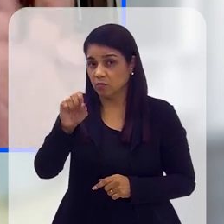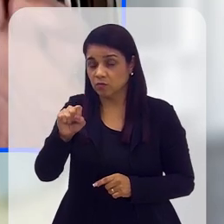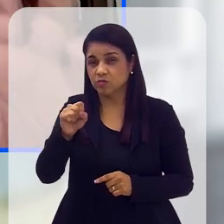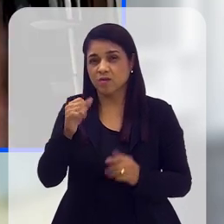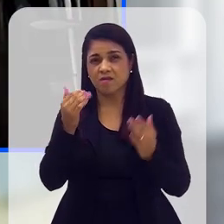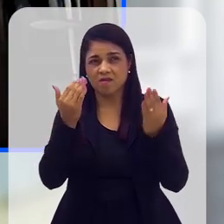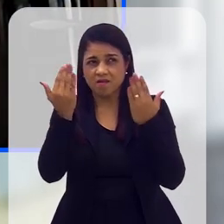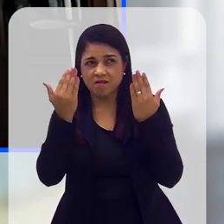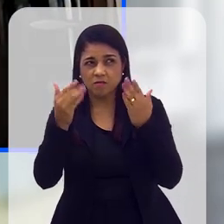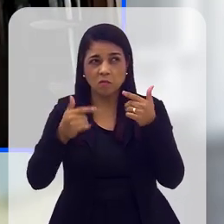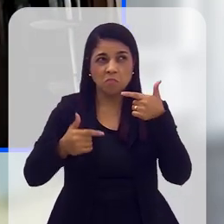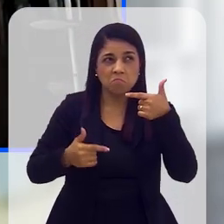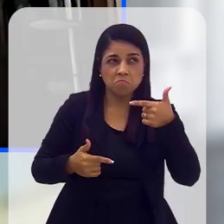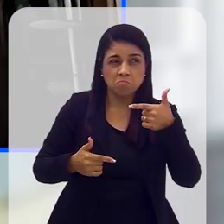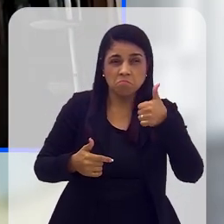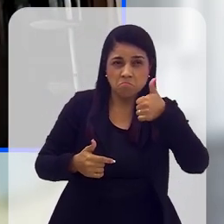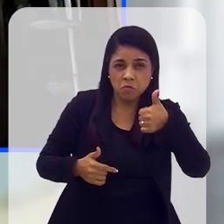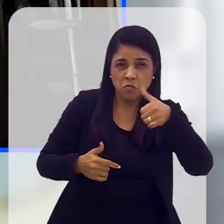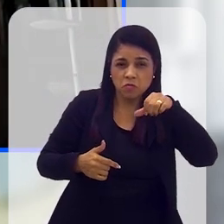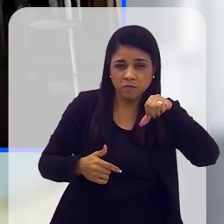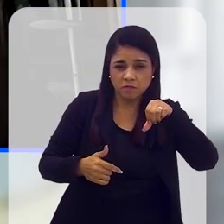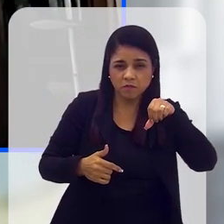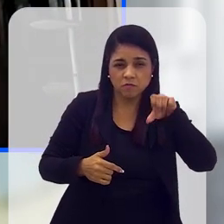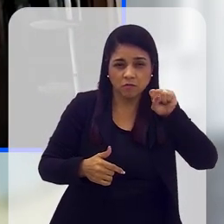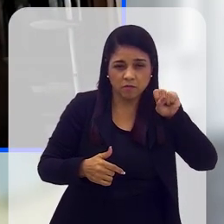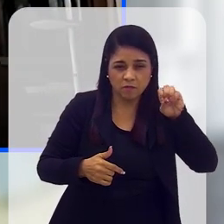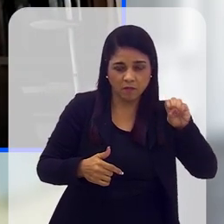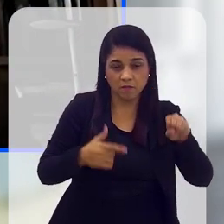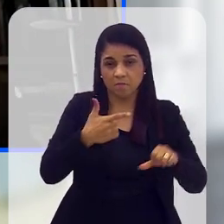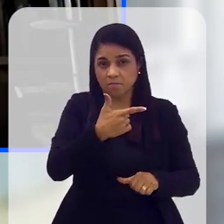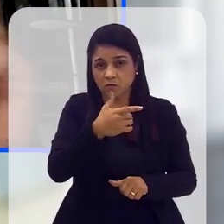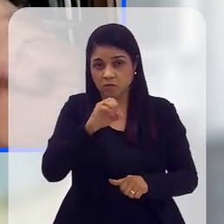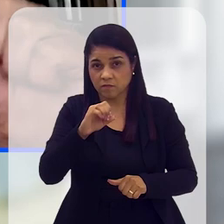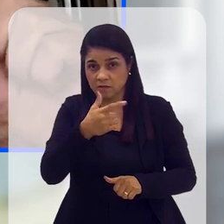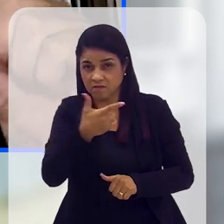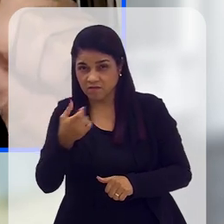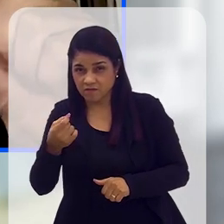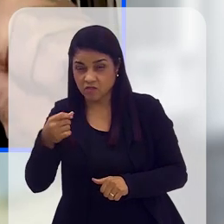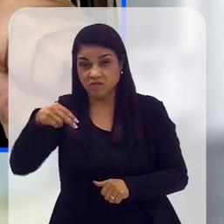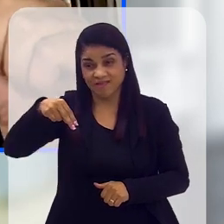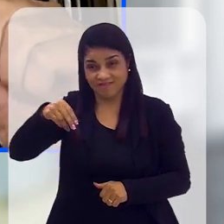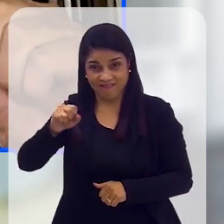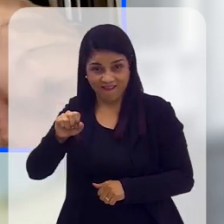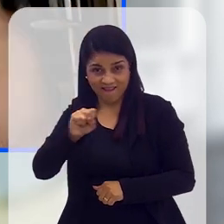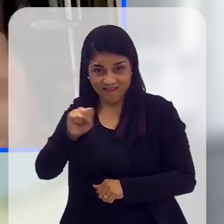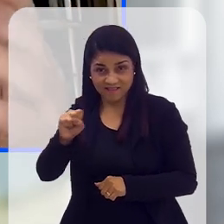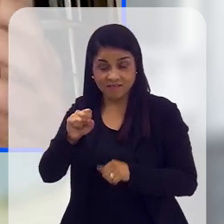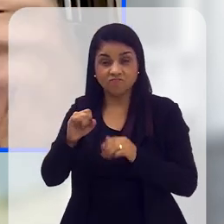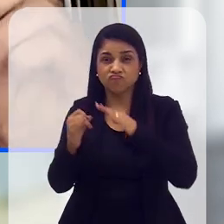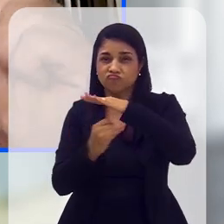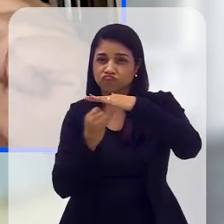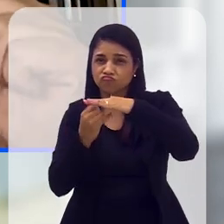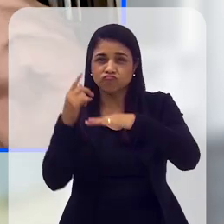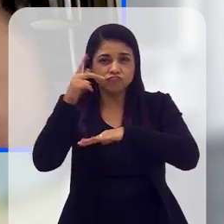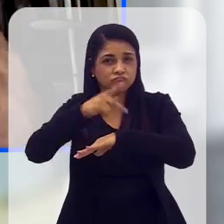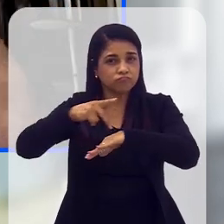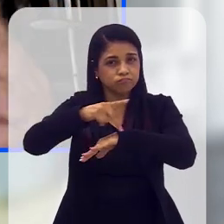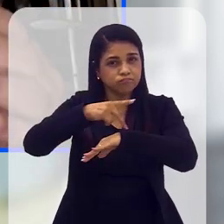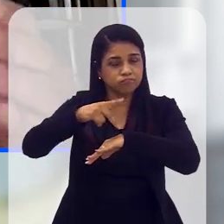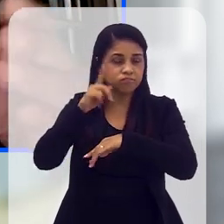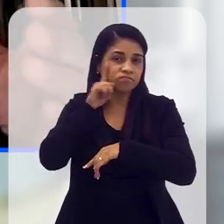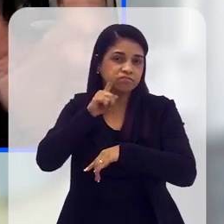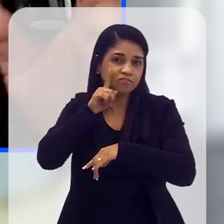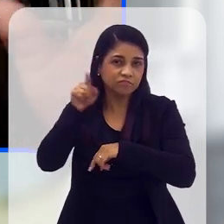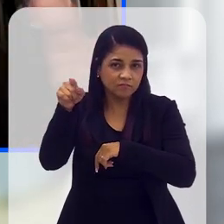Esse quadro em relação ao período de 1880 e 1920, que é o período de referência da NASA, do Instituto, um dos Estados Unidos chamado